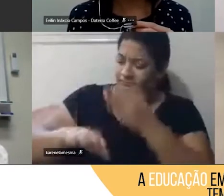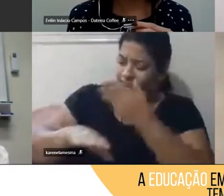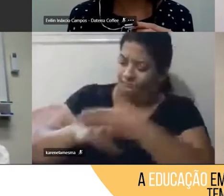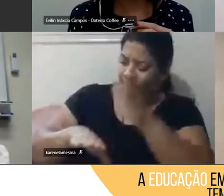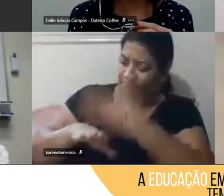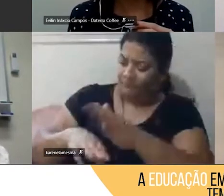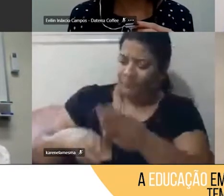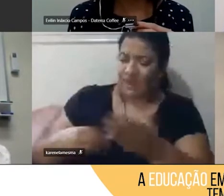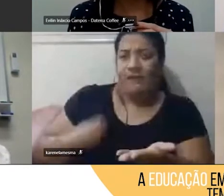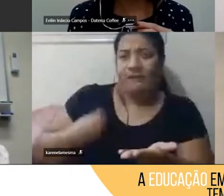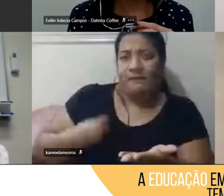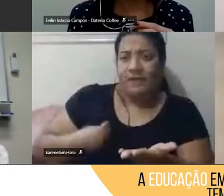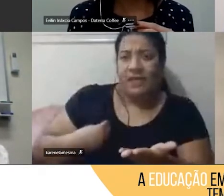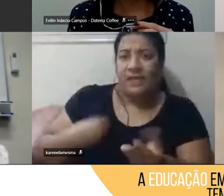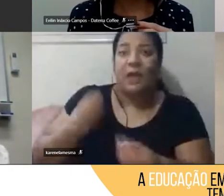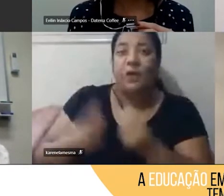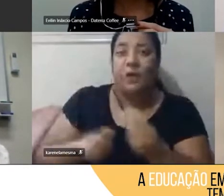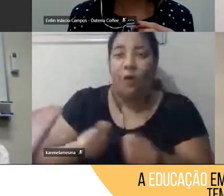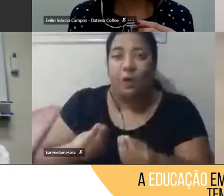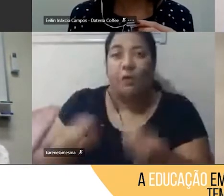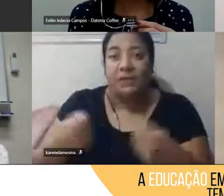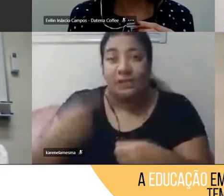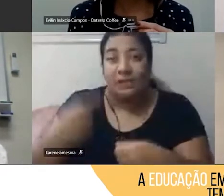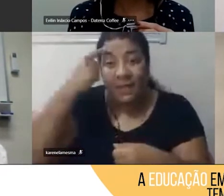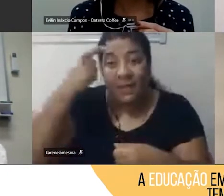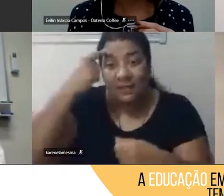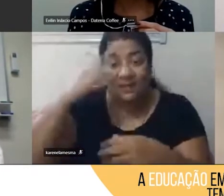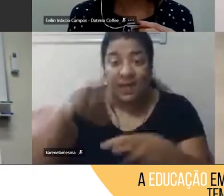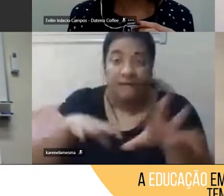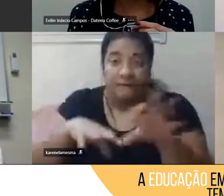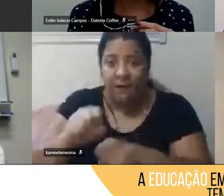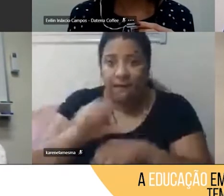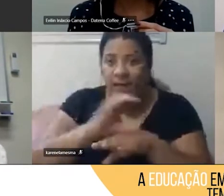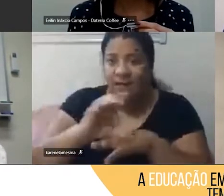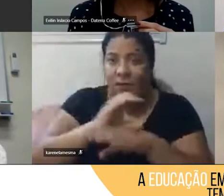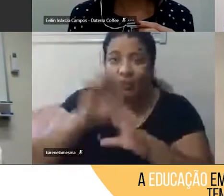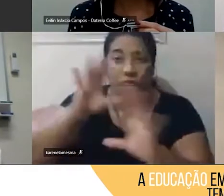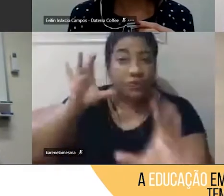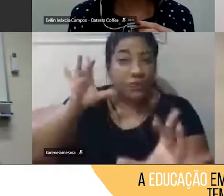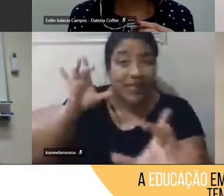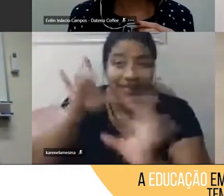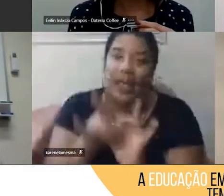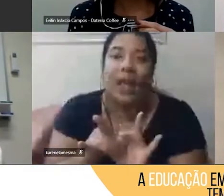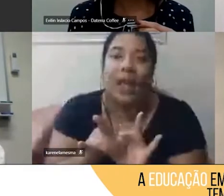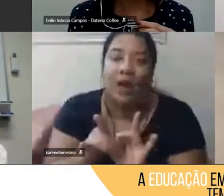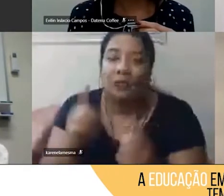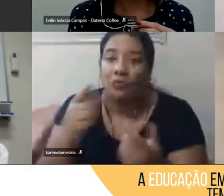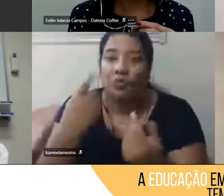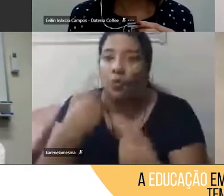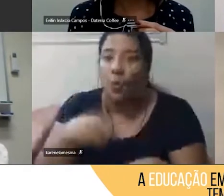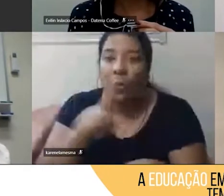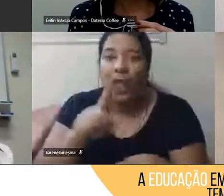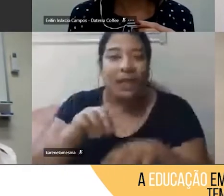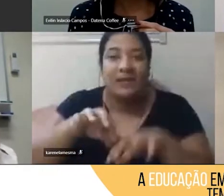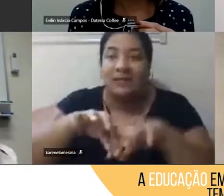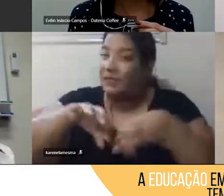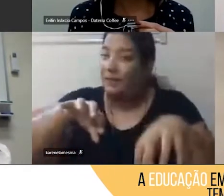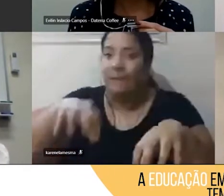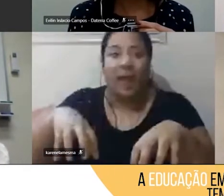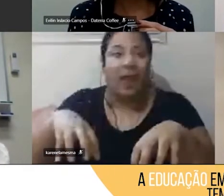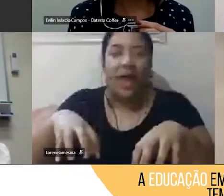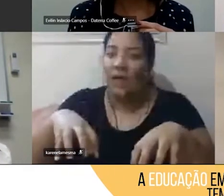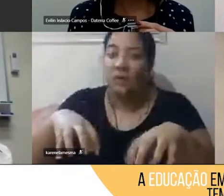não pensar na formação integral, né, não dá pra separar a emoção, as competências socioemocionais, né, da